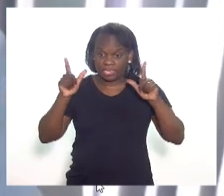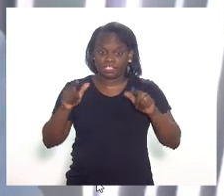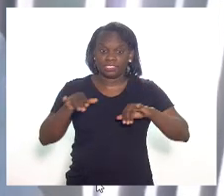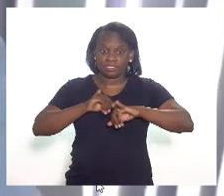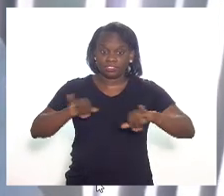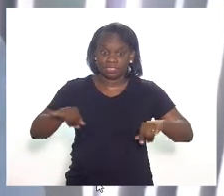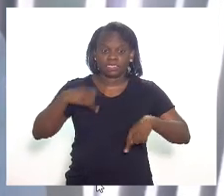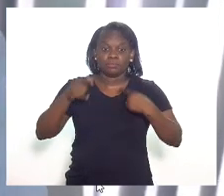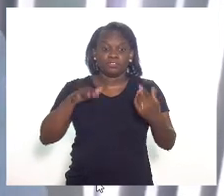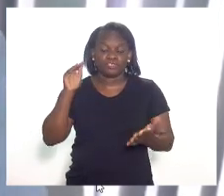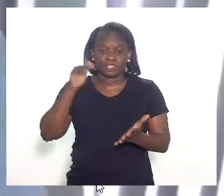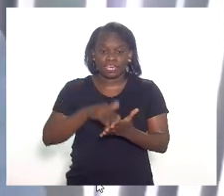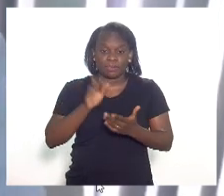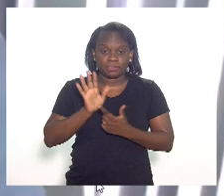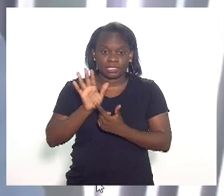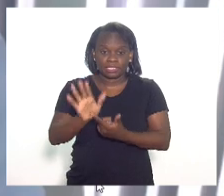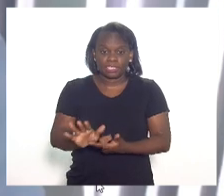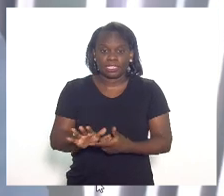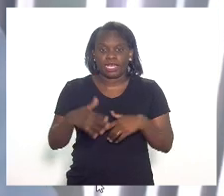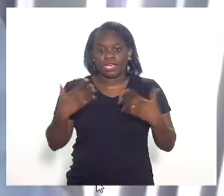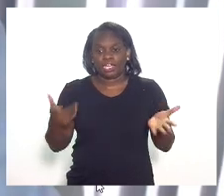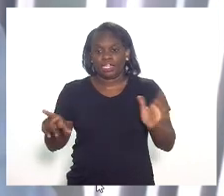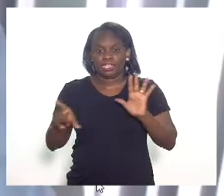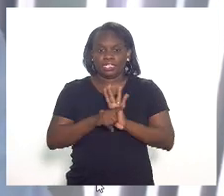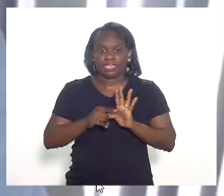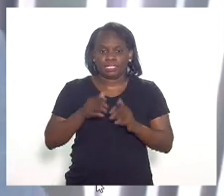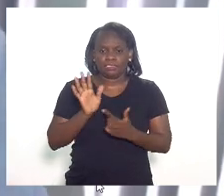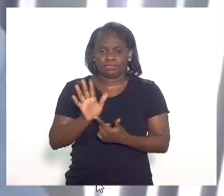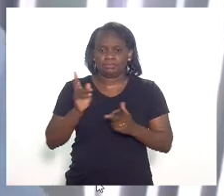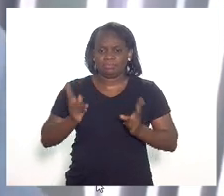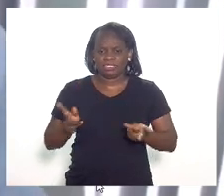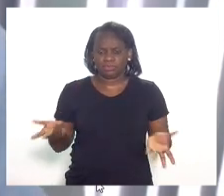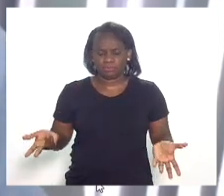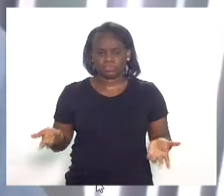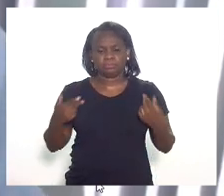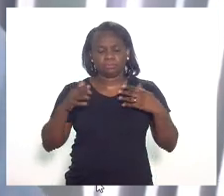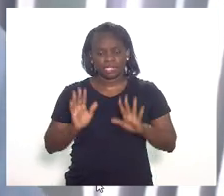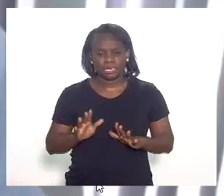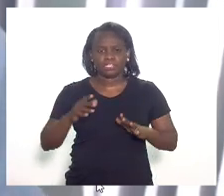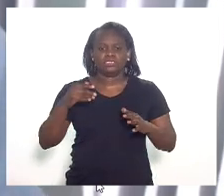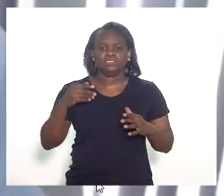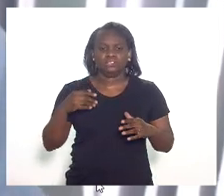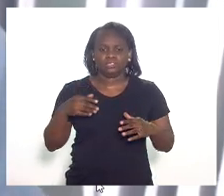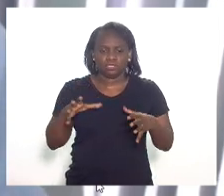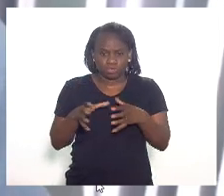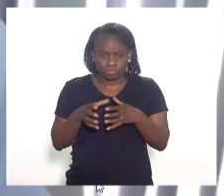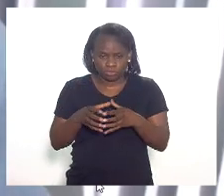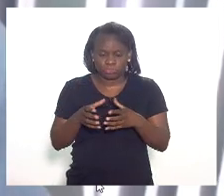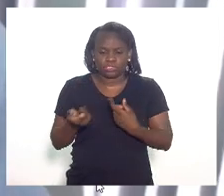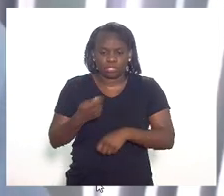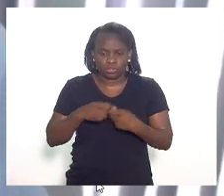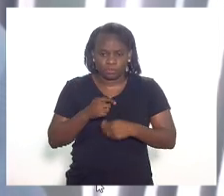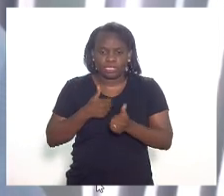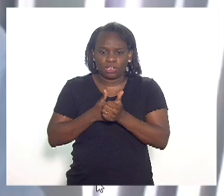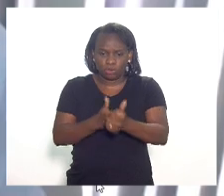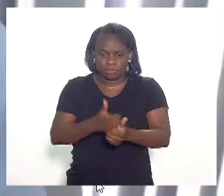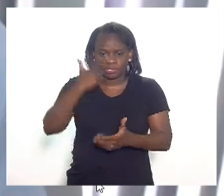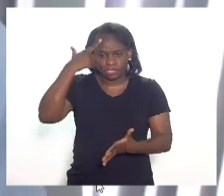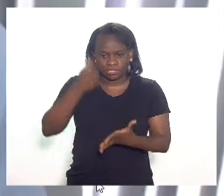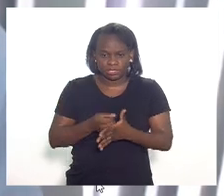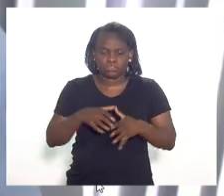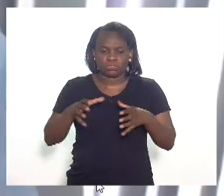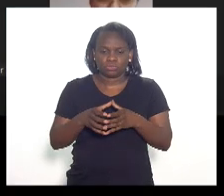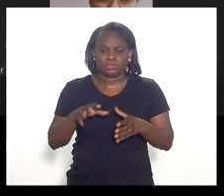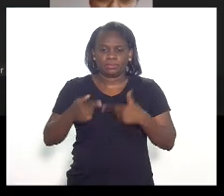final da tramitação, não ser sancionada a lei desta forma. Mas no mérito, o parecer da Comissão de Economia, acompanha o parecer da Comissão de